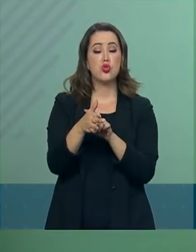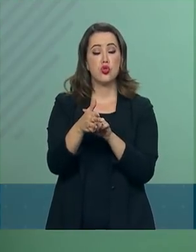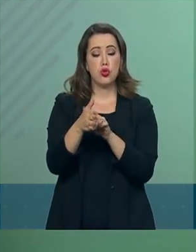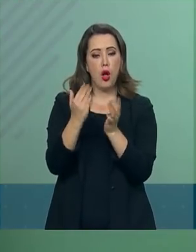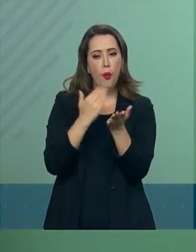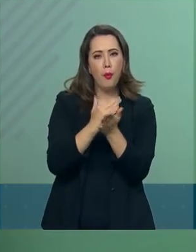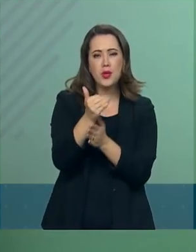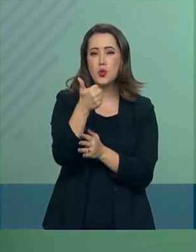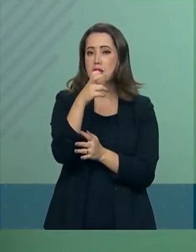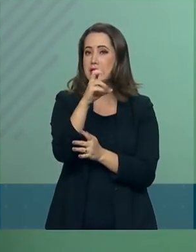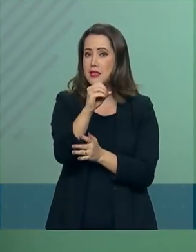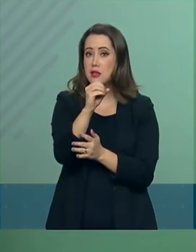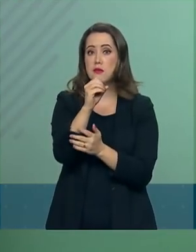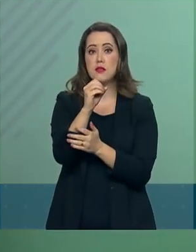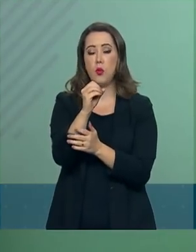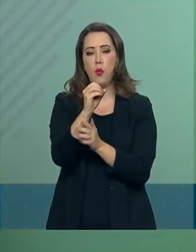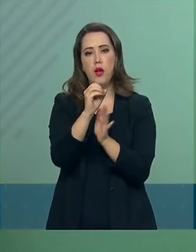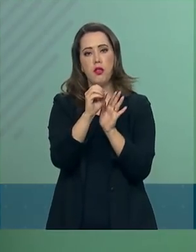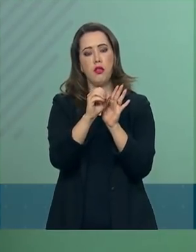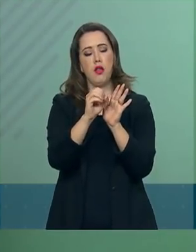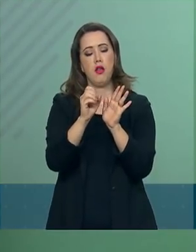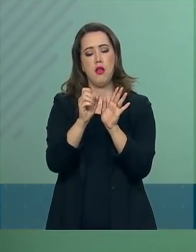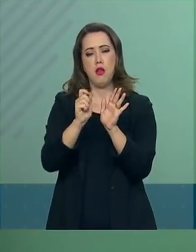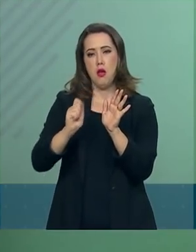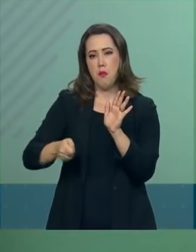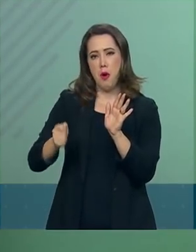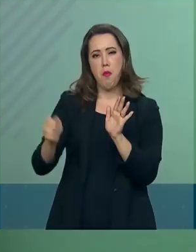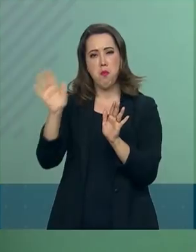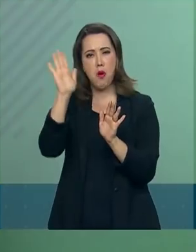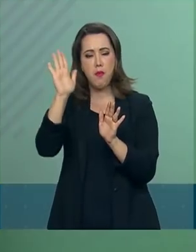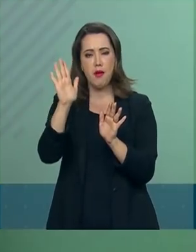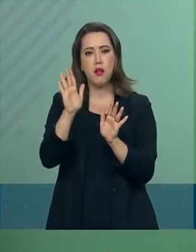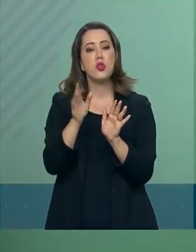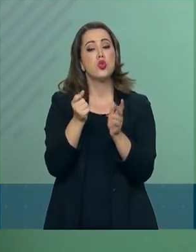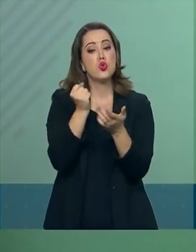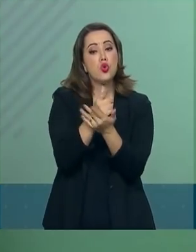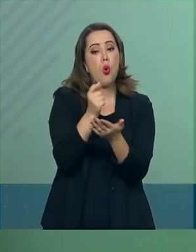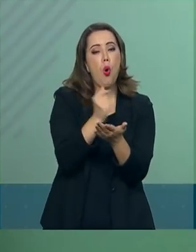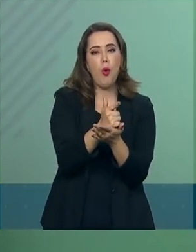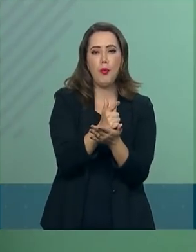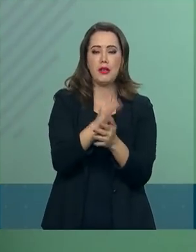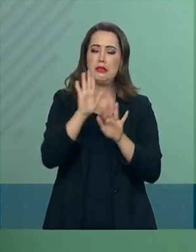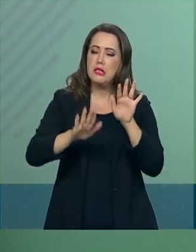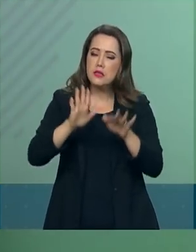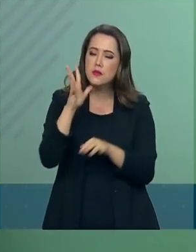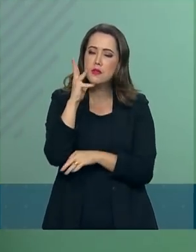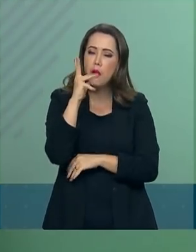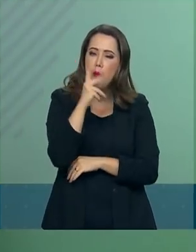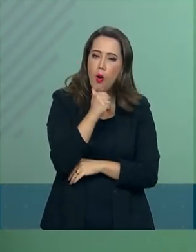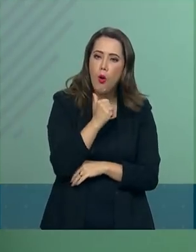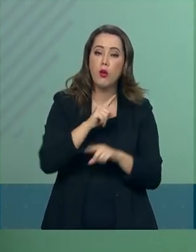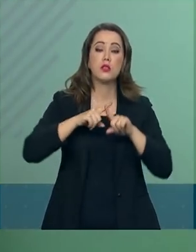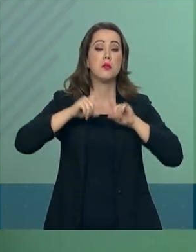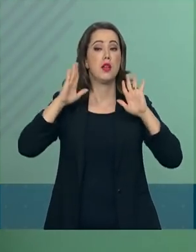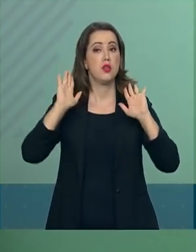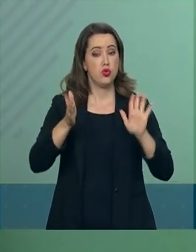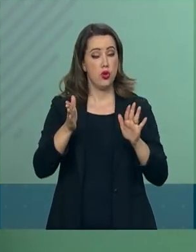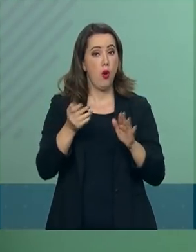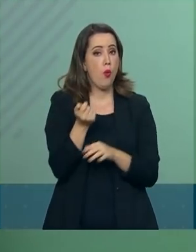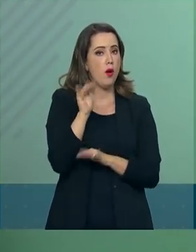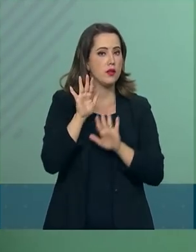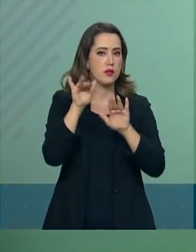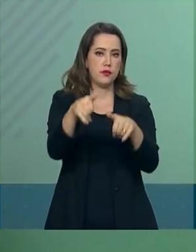muitas vezes demorados. Esses processos estão chegando ao seu final e a